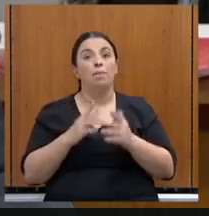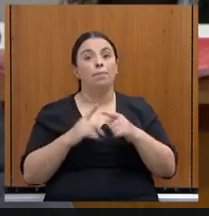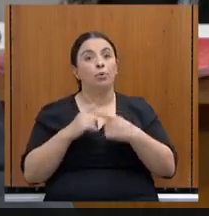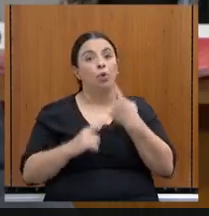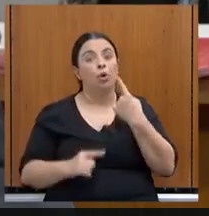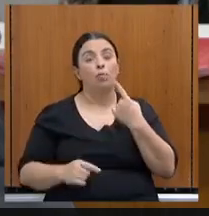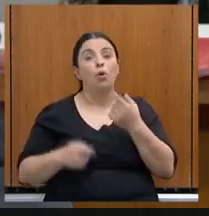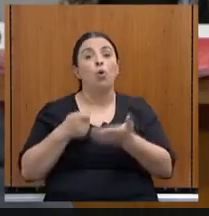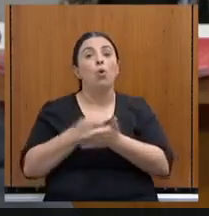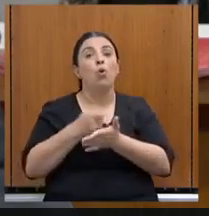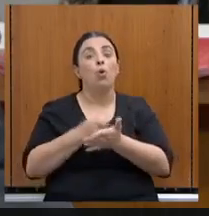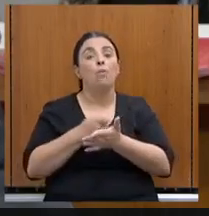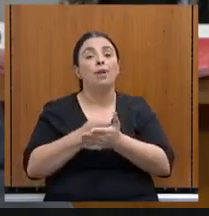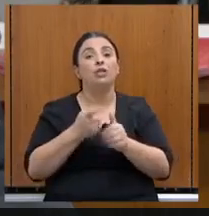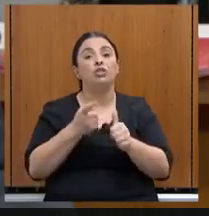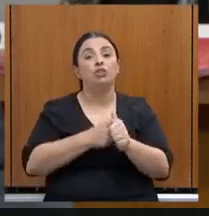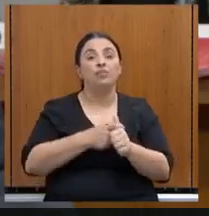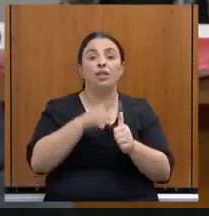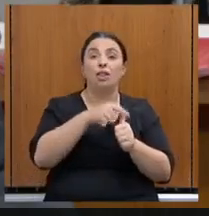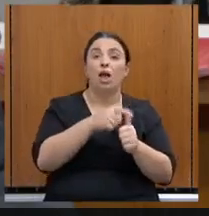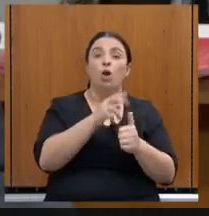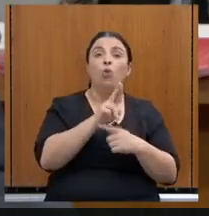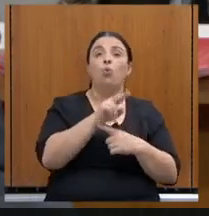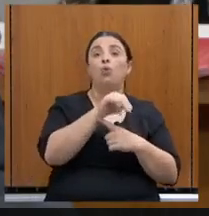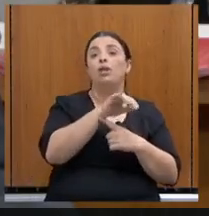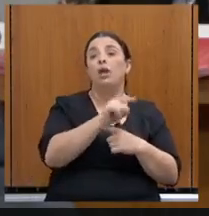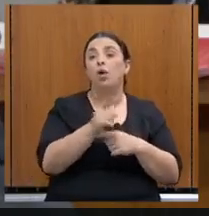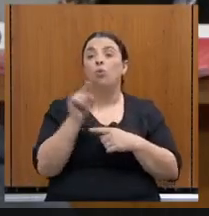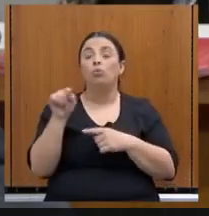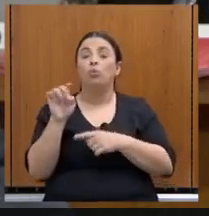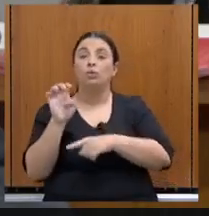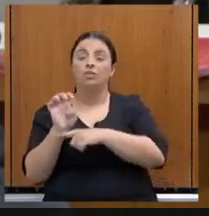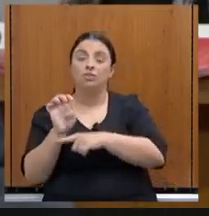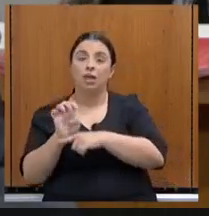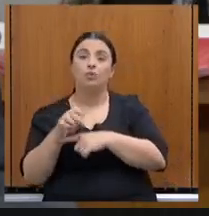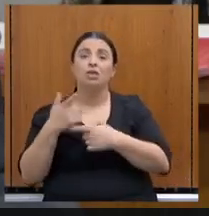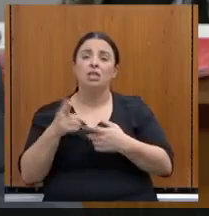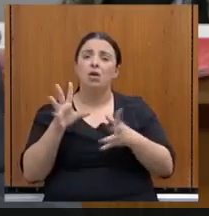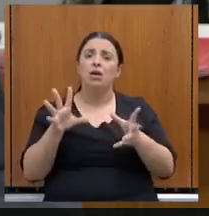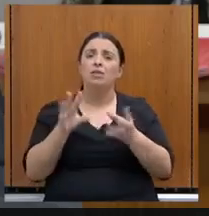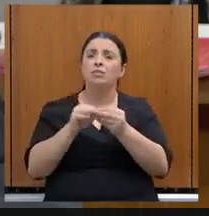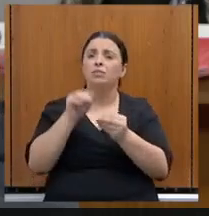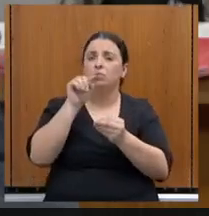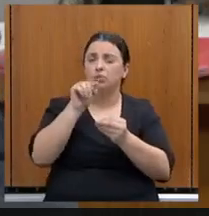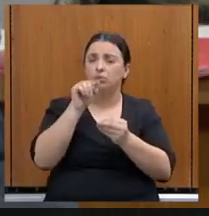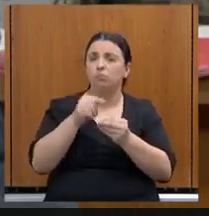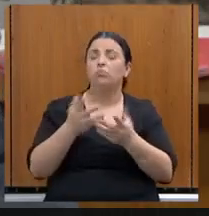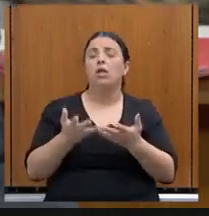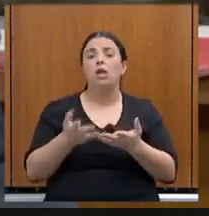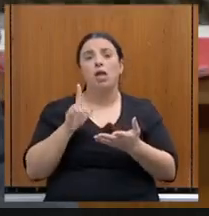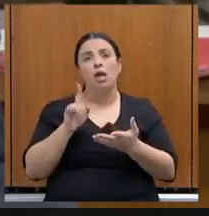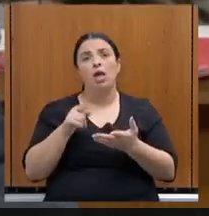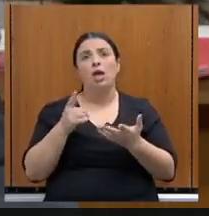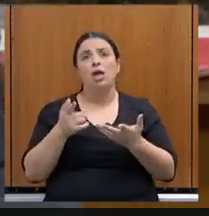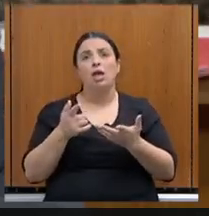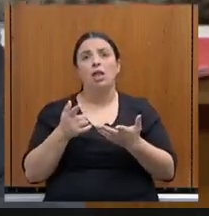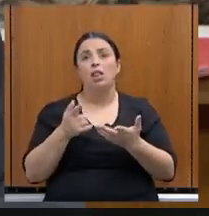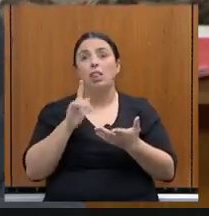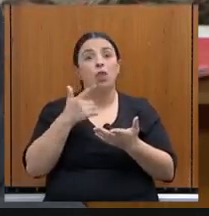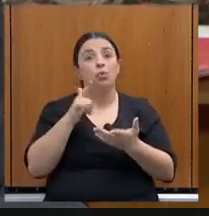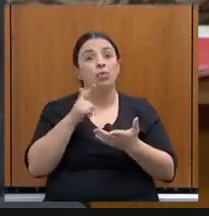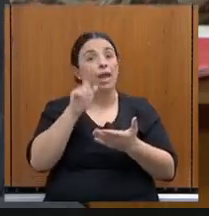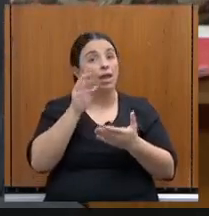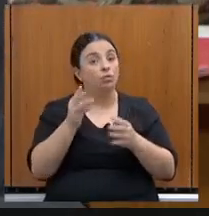com o Estado, e esse resultado é o resultado primário, ou seja, tirando o resultado do serviço da dívida